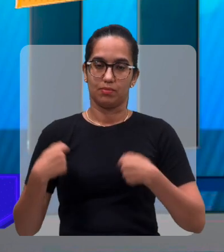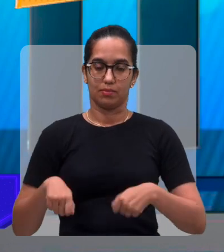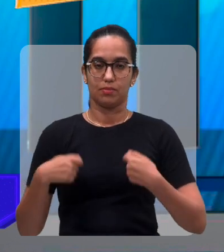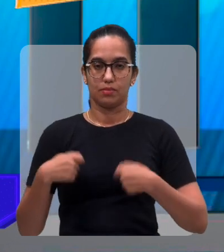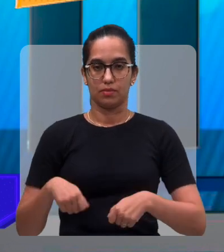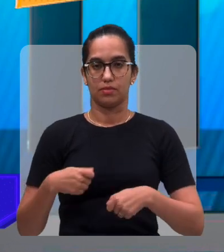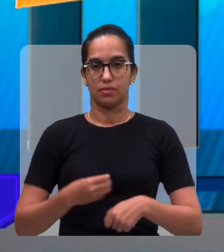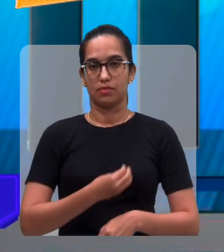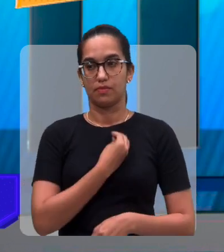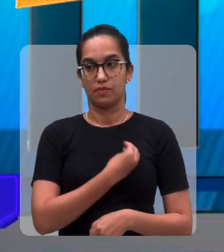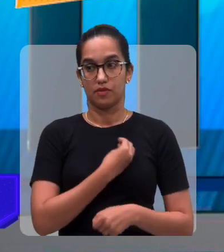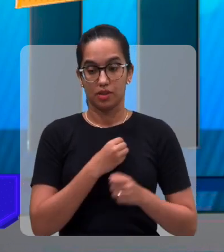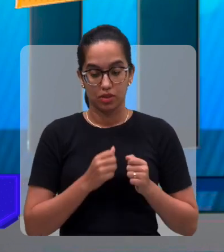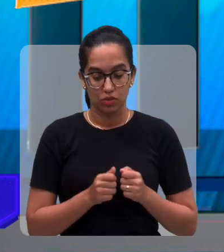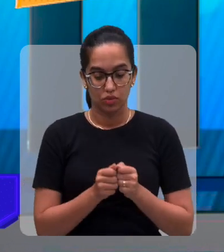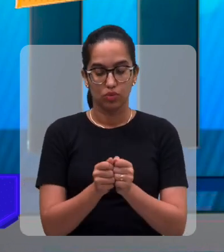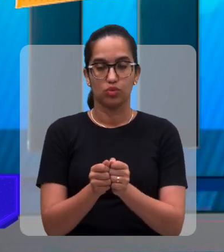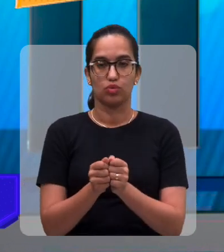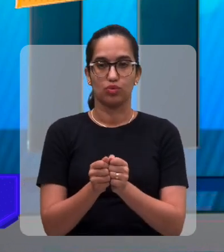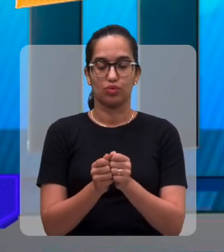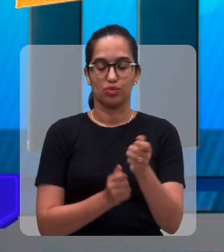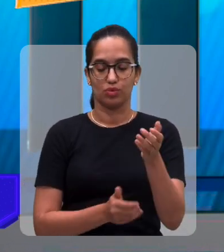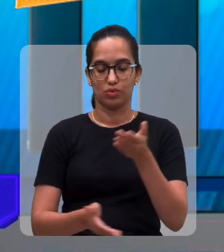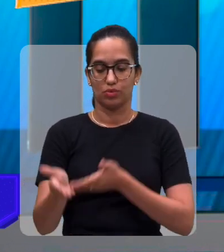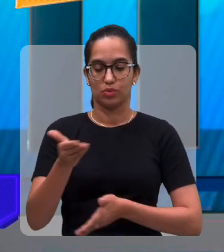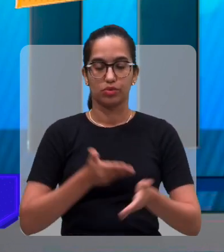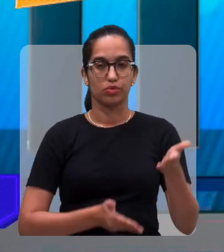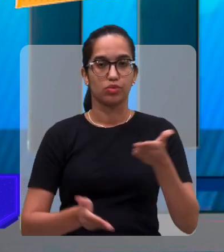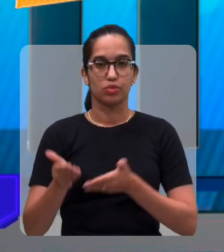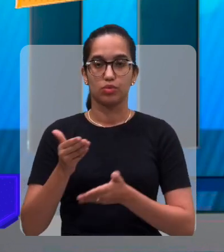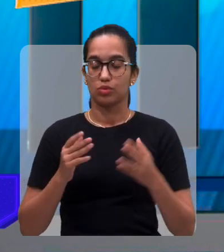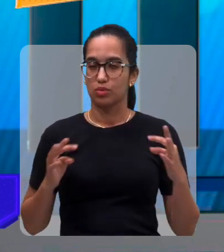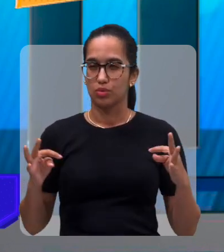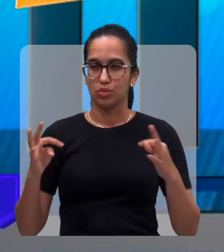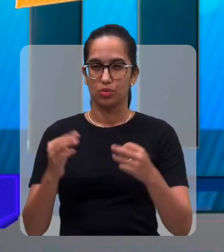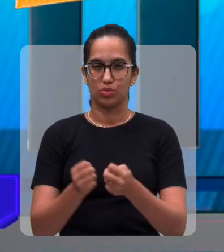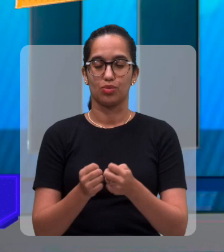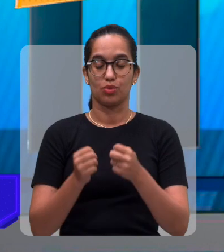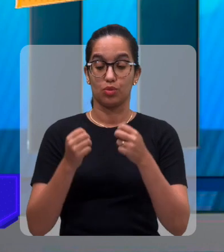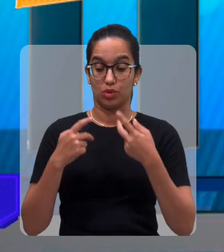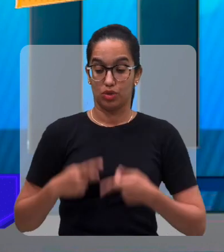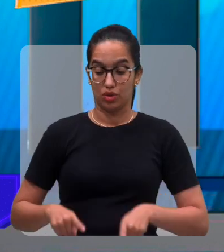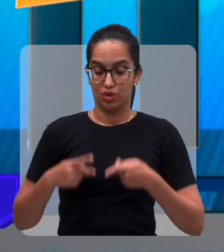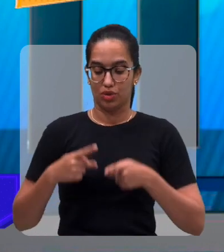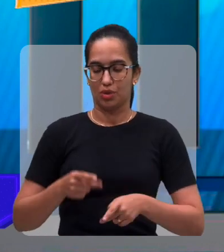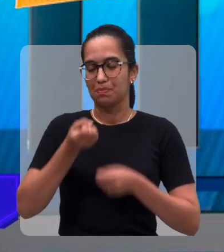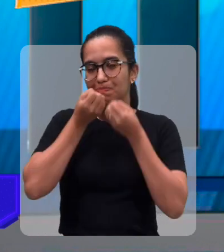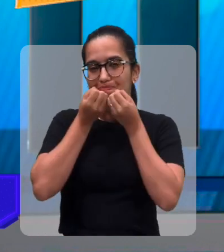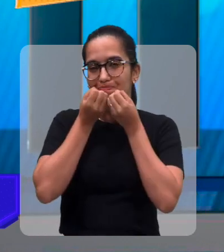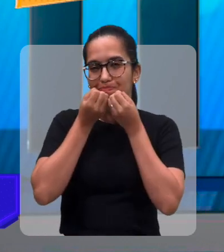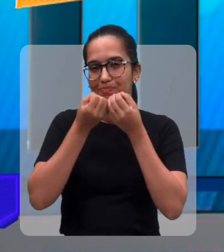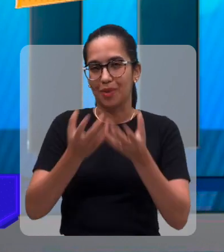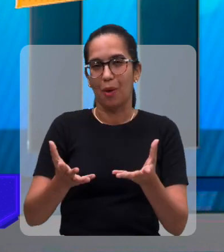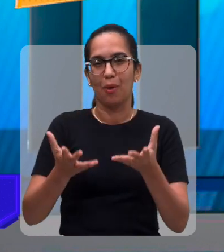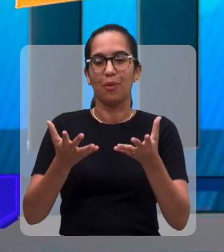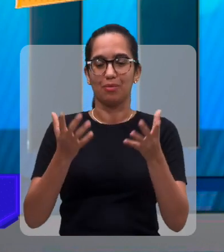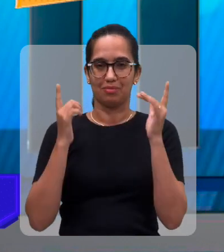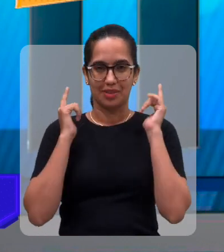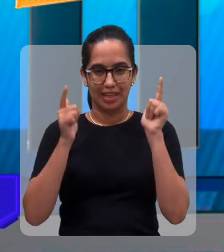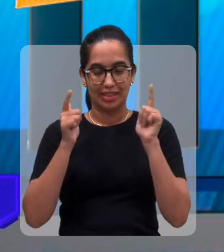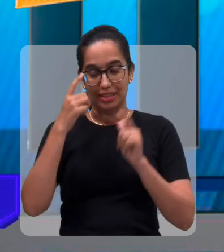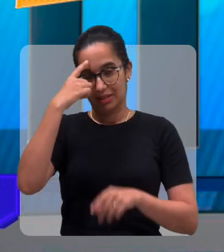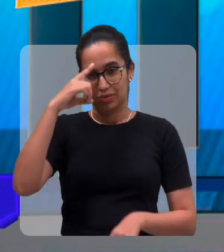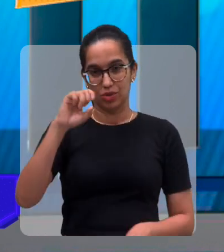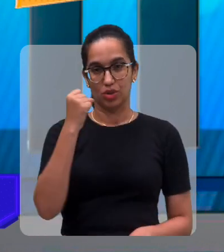de estarmos juntos, né, fazendo essa confraternização, fazendo esta forma de se divertir durante esse